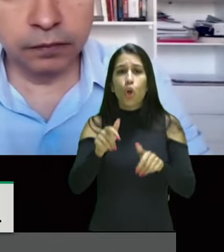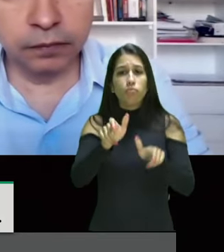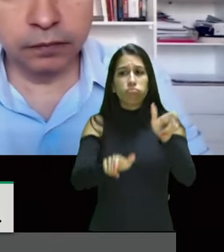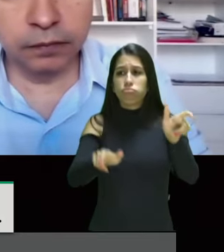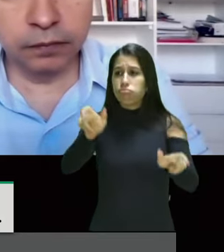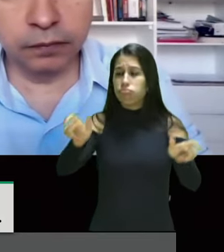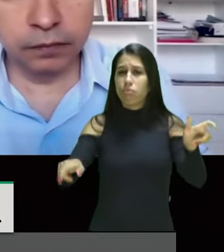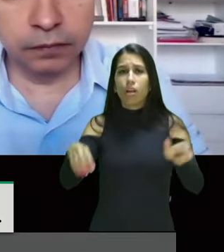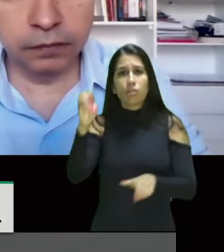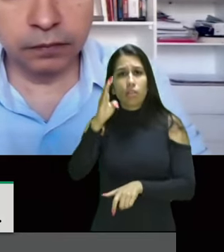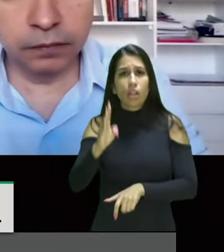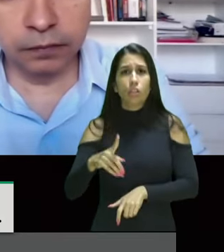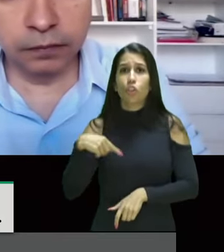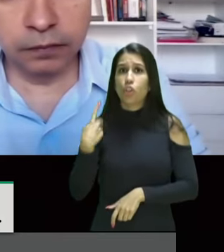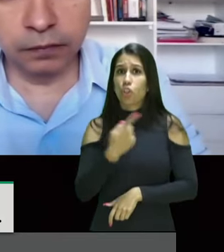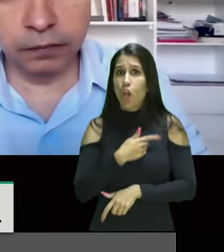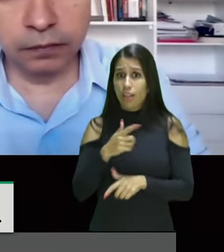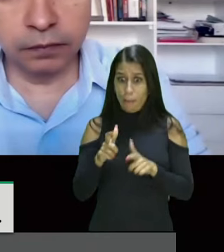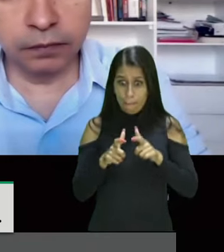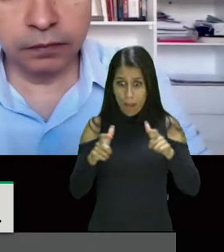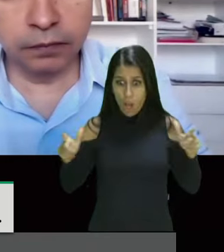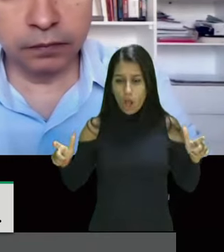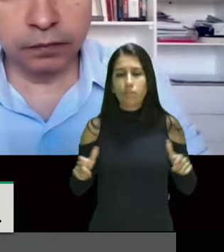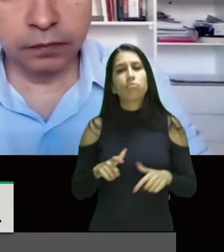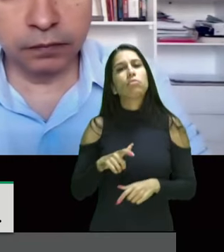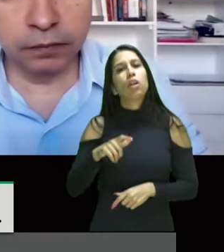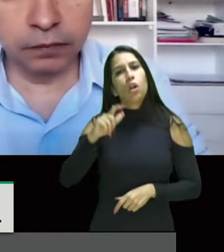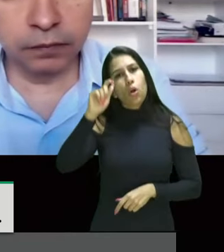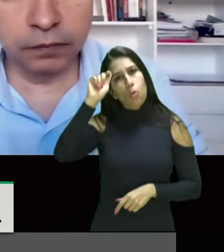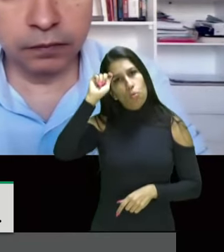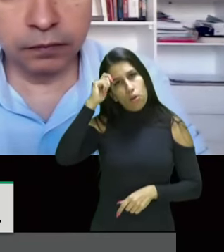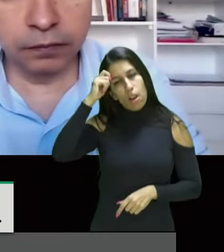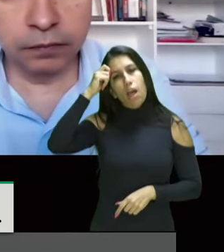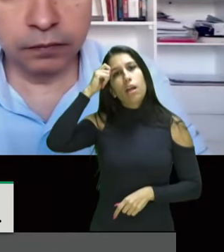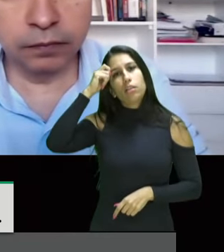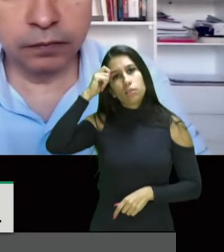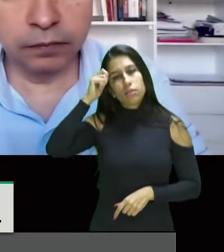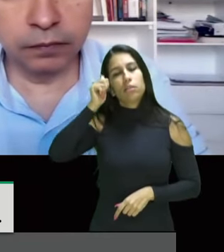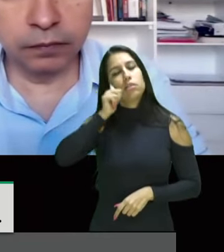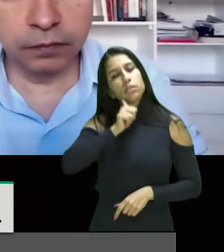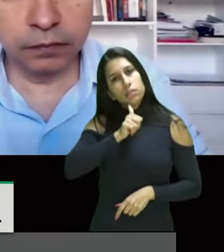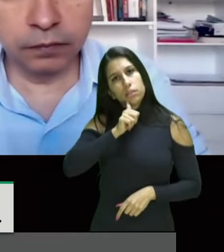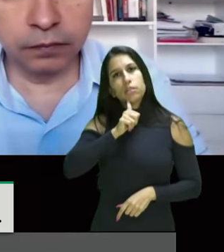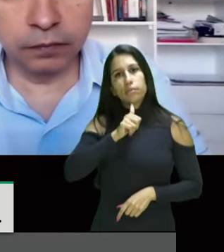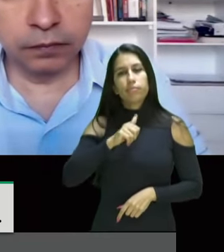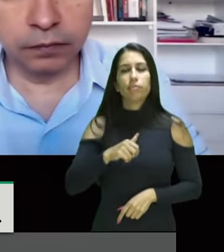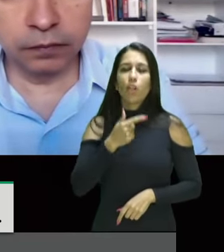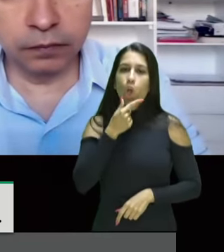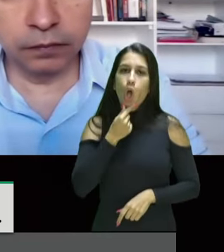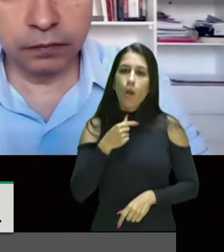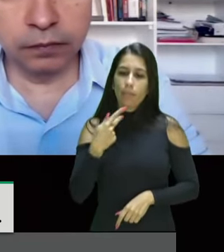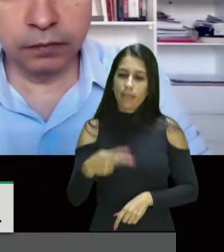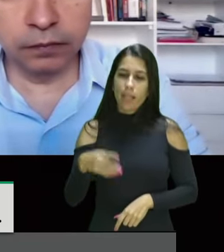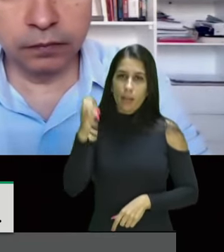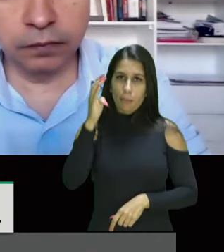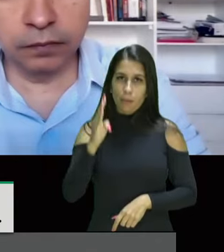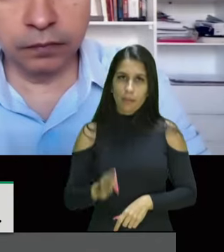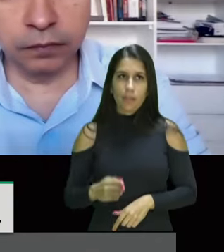que somos maioria mulheres e negros nesse país é isso obrigada